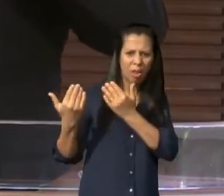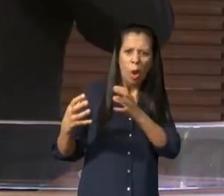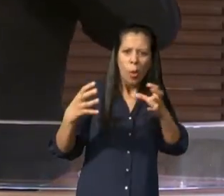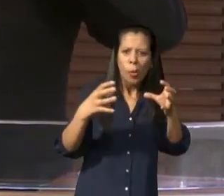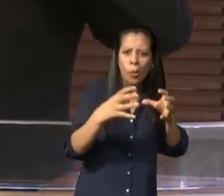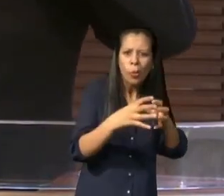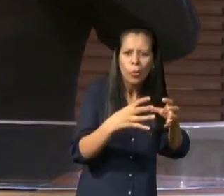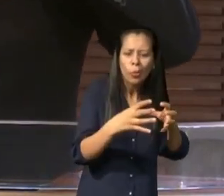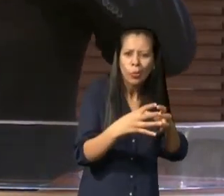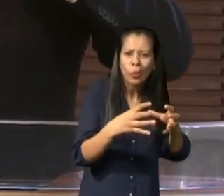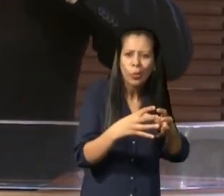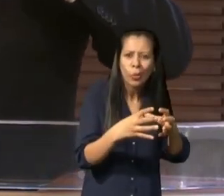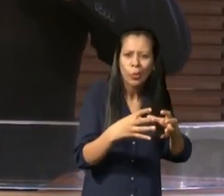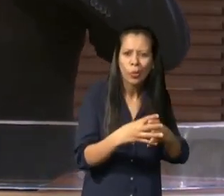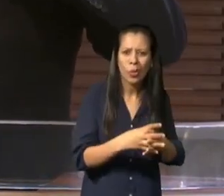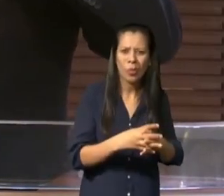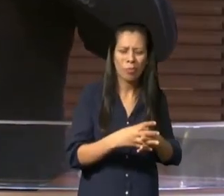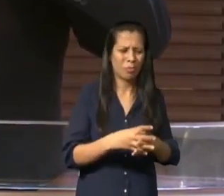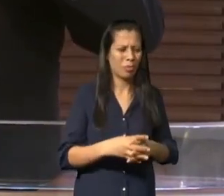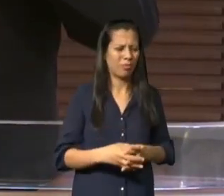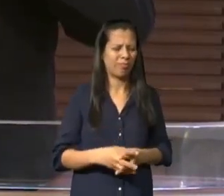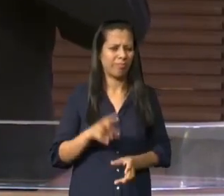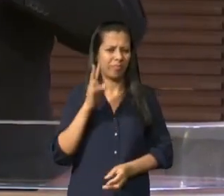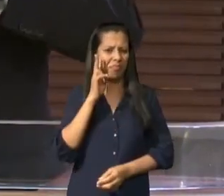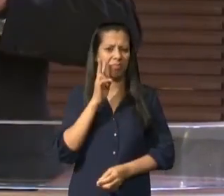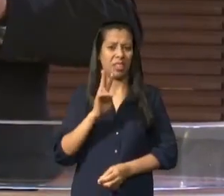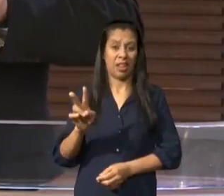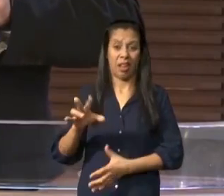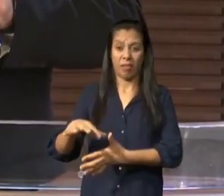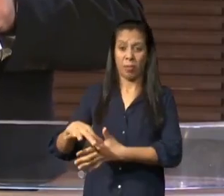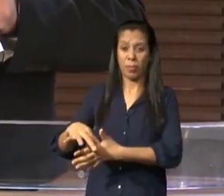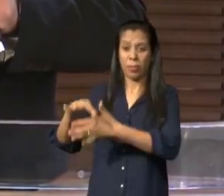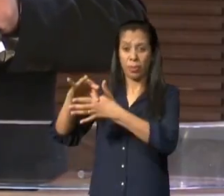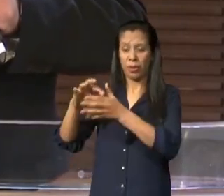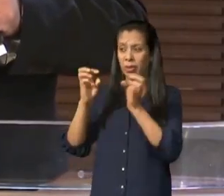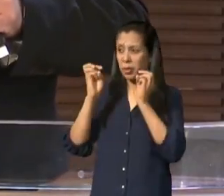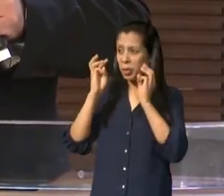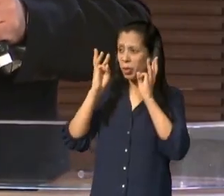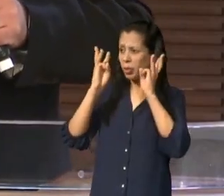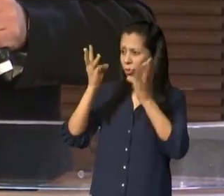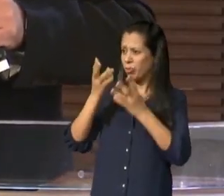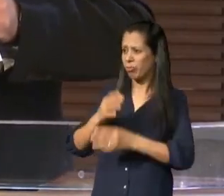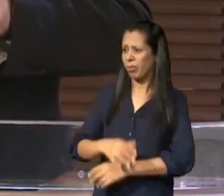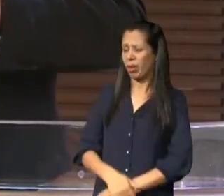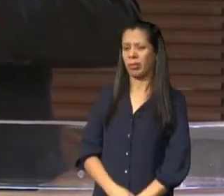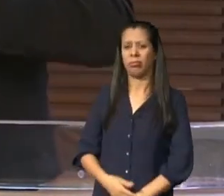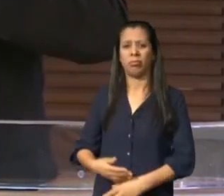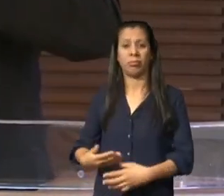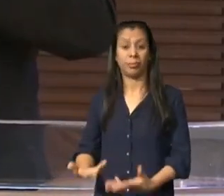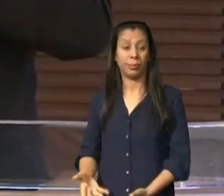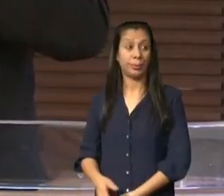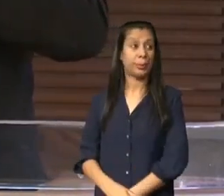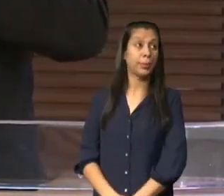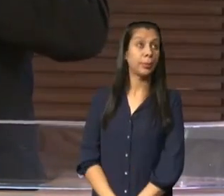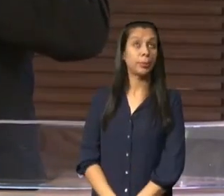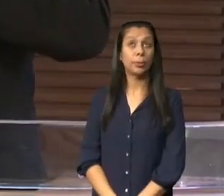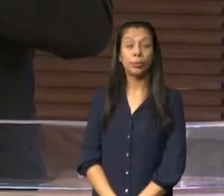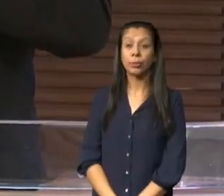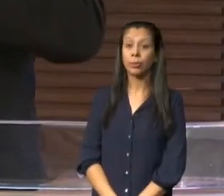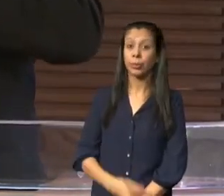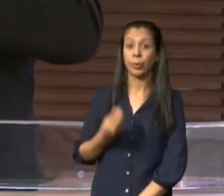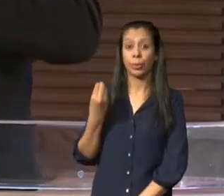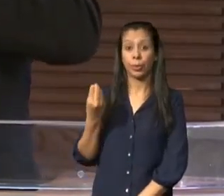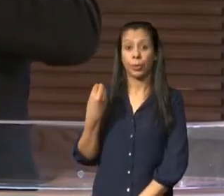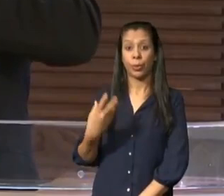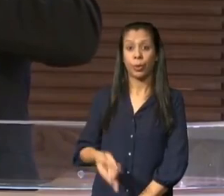sendo inimigas de Moisés se transformaram inimigas de Deus e